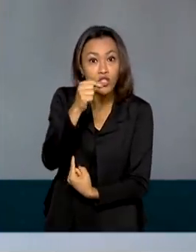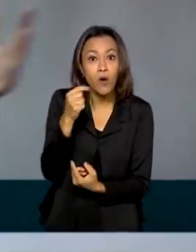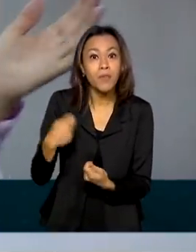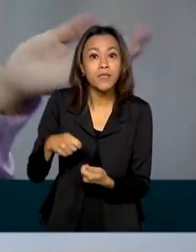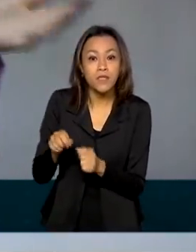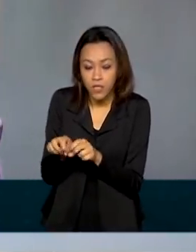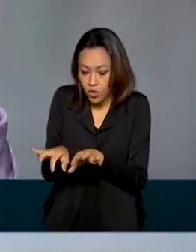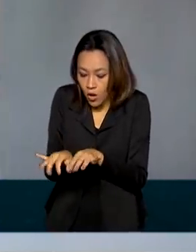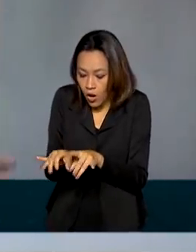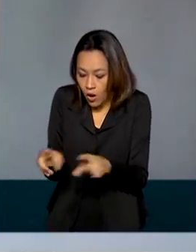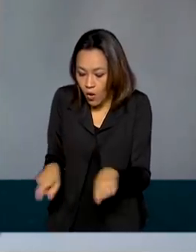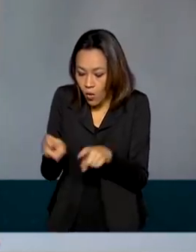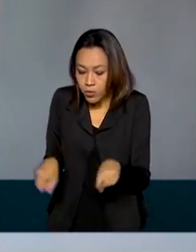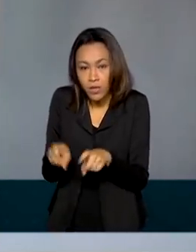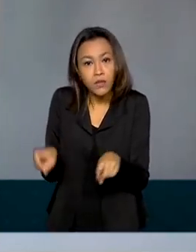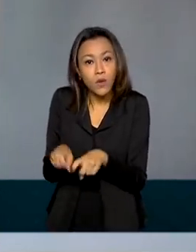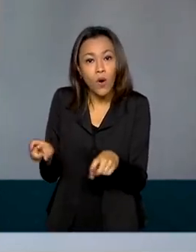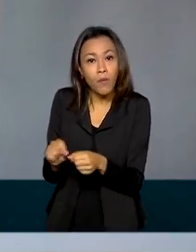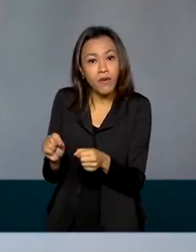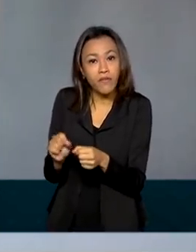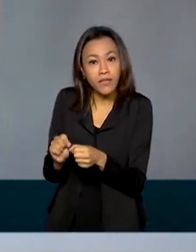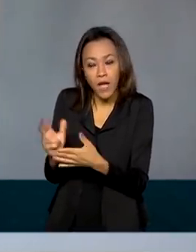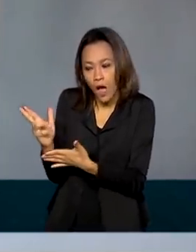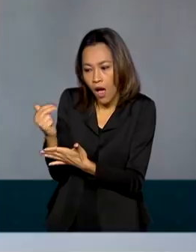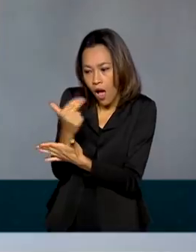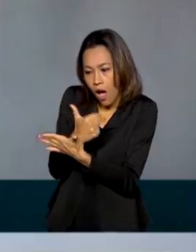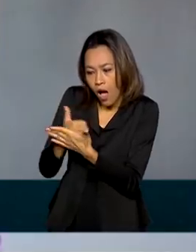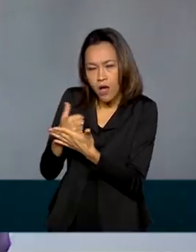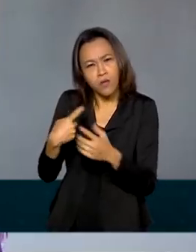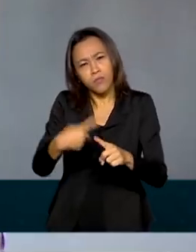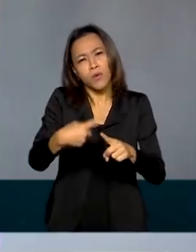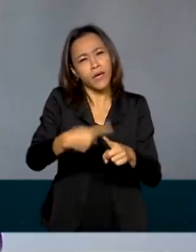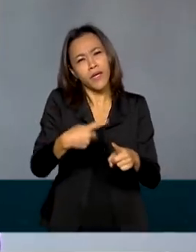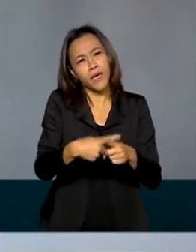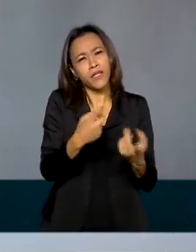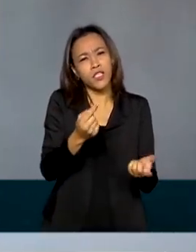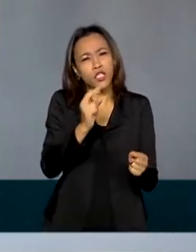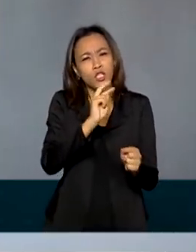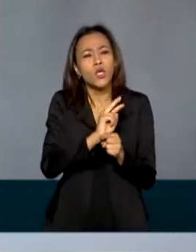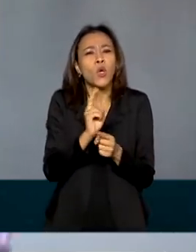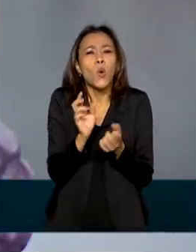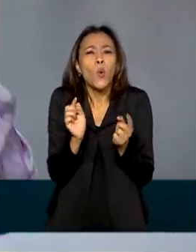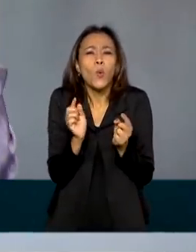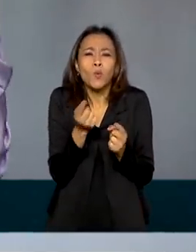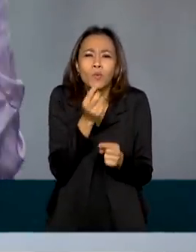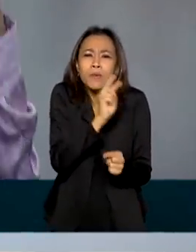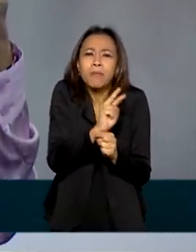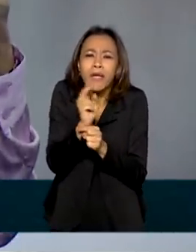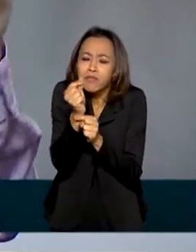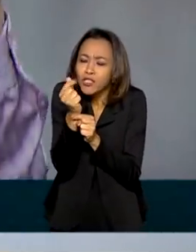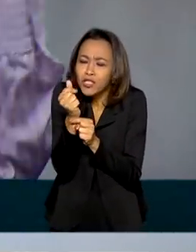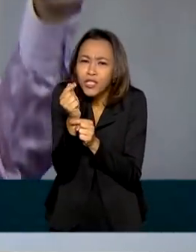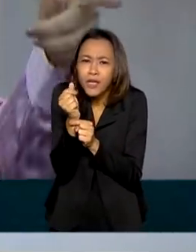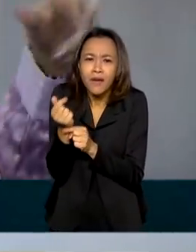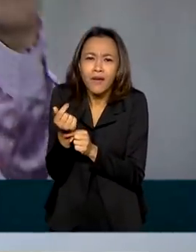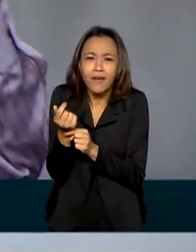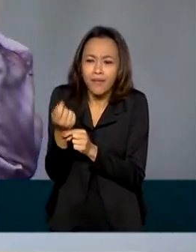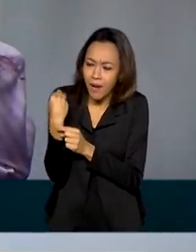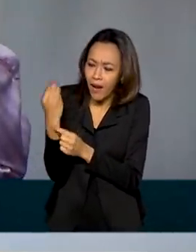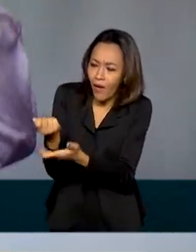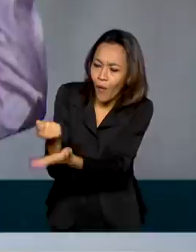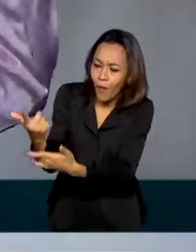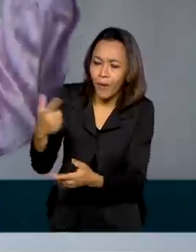computador para fazer design. Por que a gente não vem com micro? Não no crédito para essa menina, para esta mulher ter sua